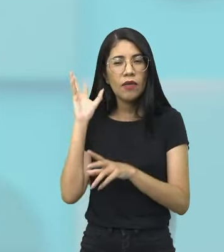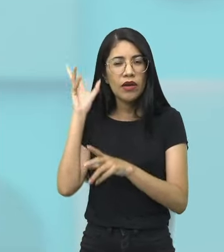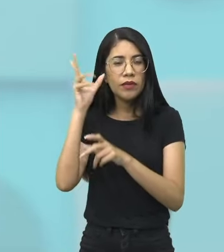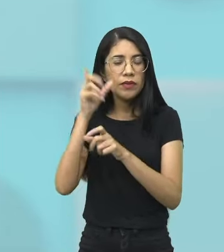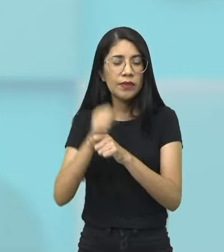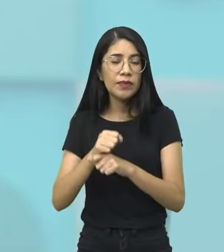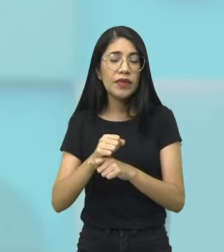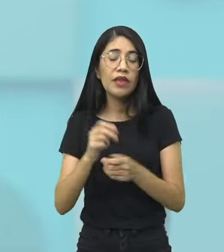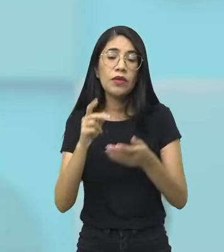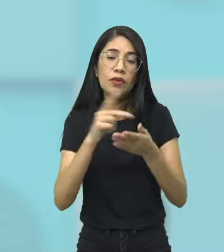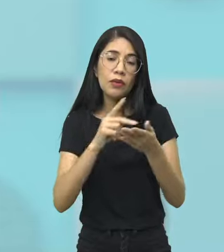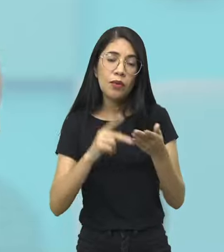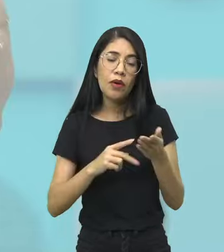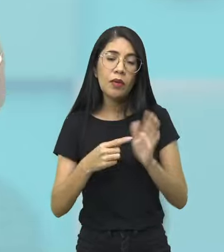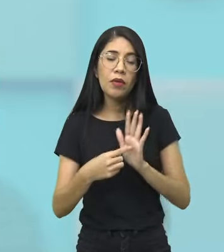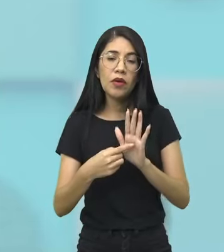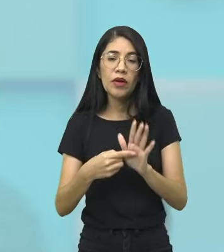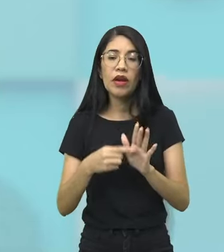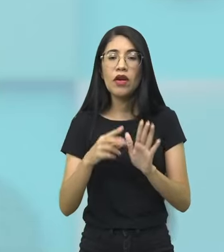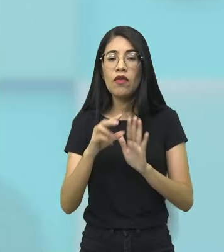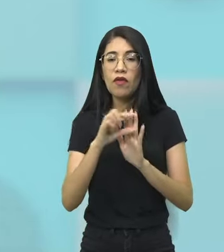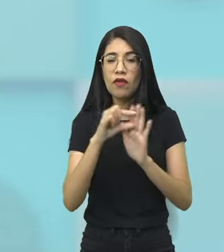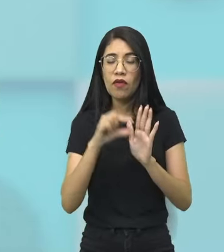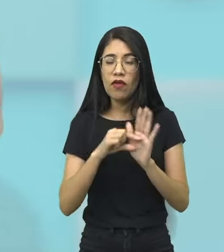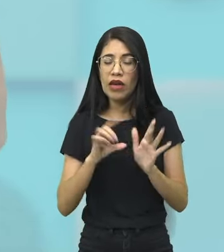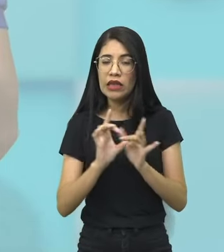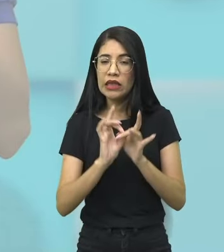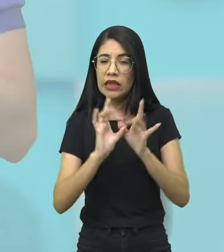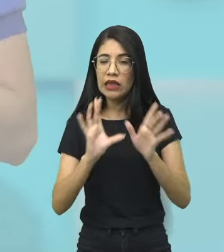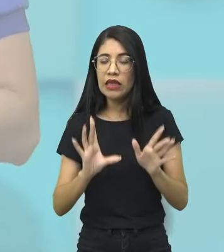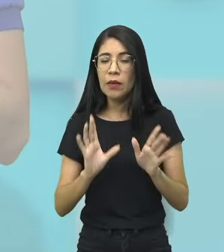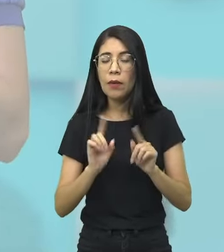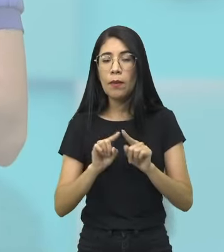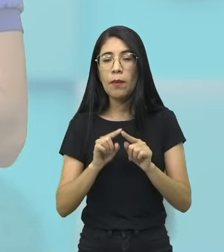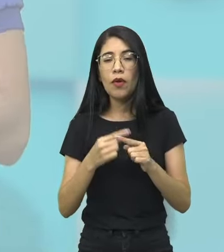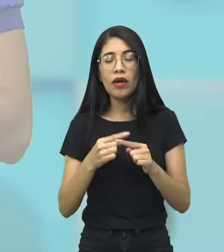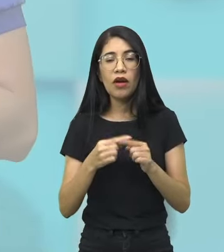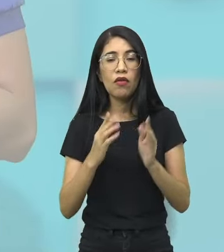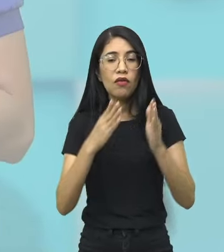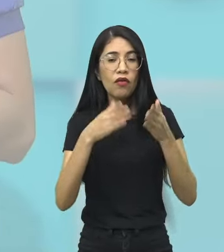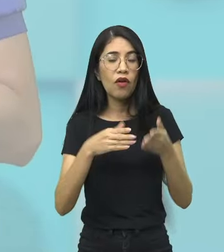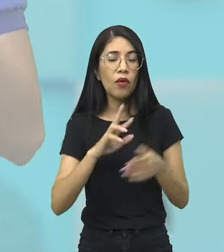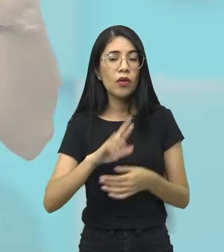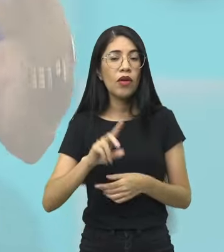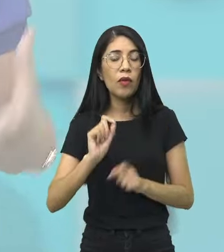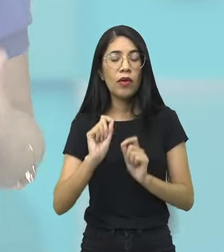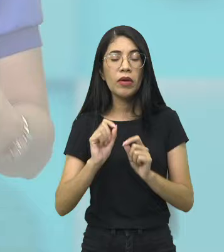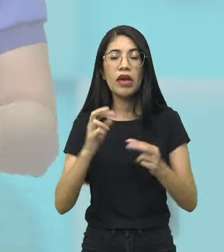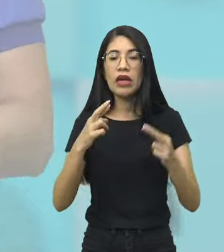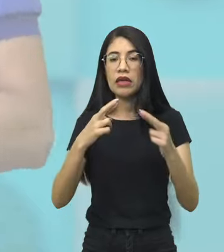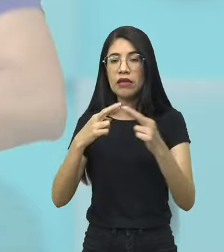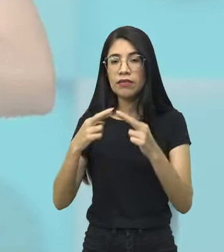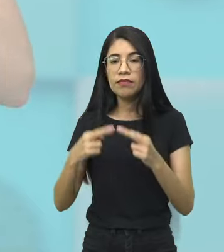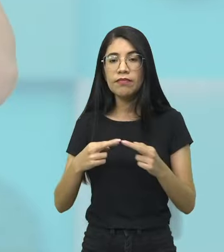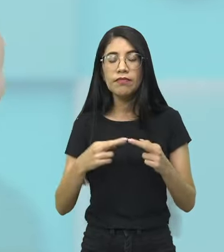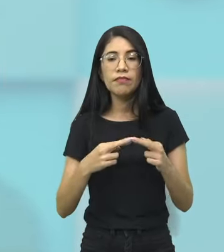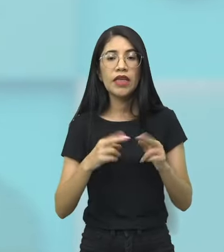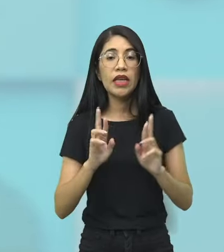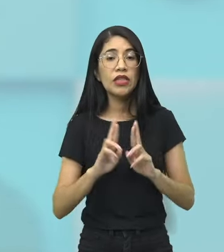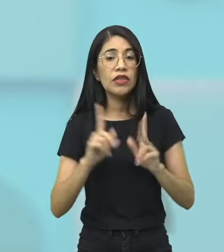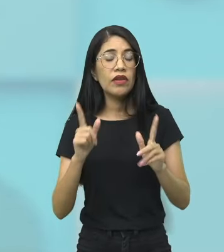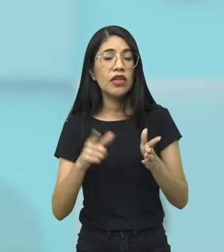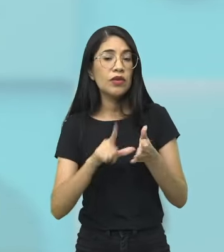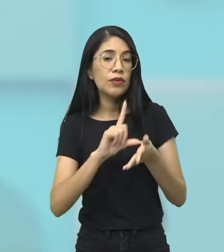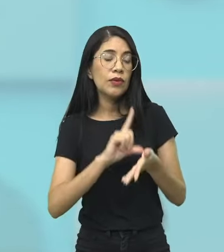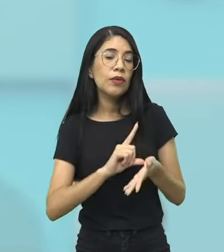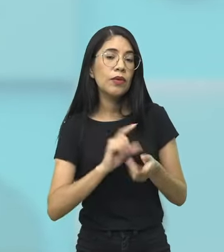neste poema nós temos versos livres, uma vez que ele não vai focar na rima, né? Ao contrário